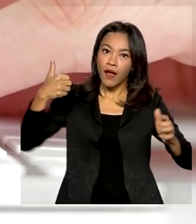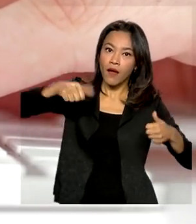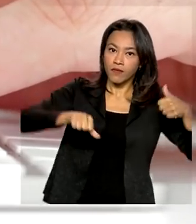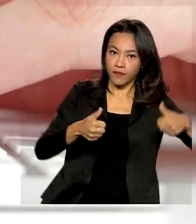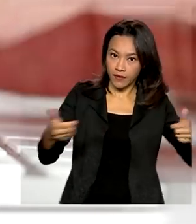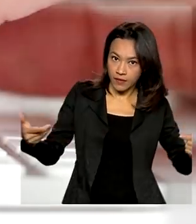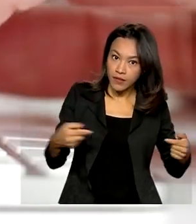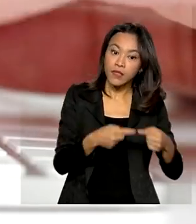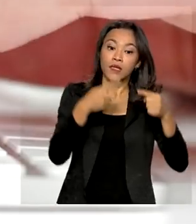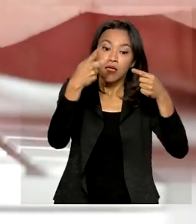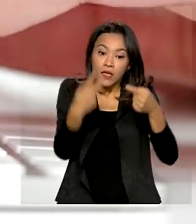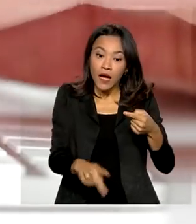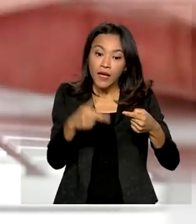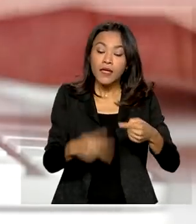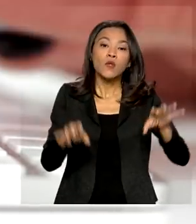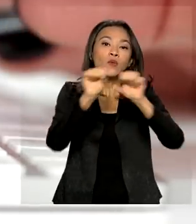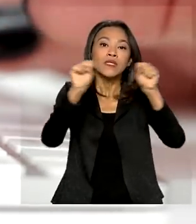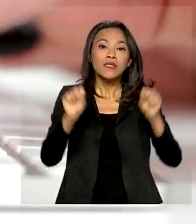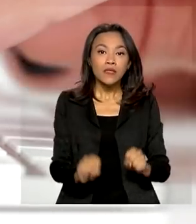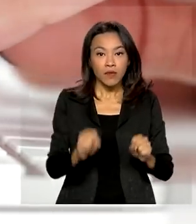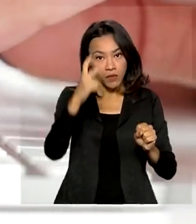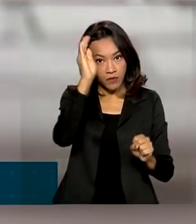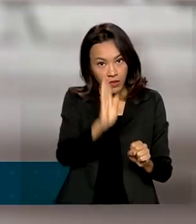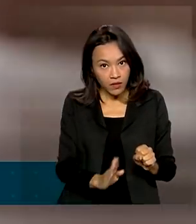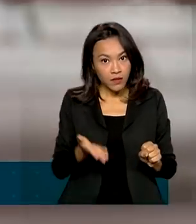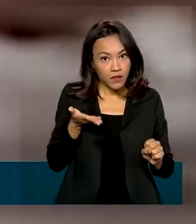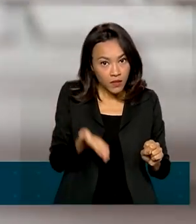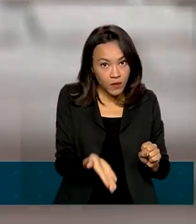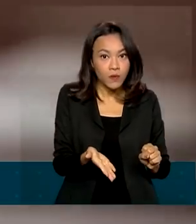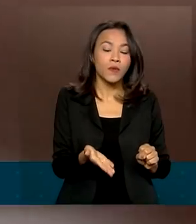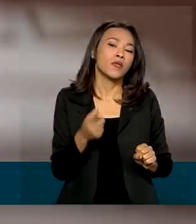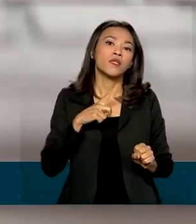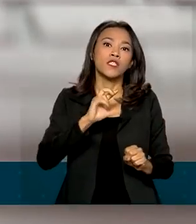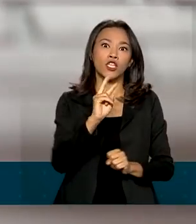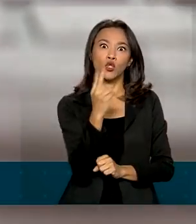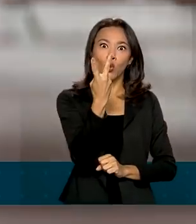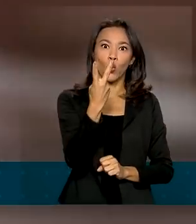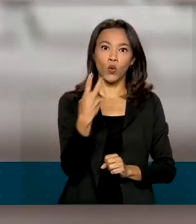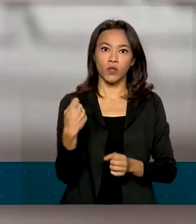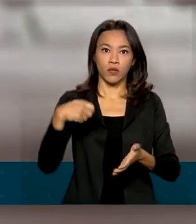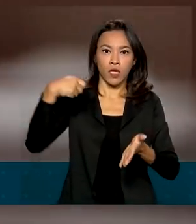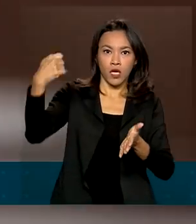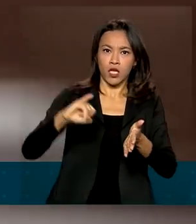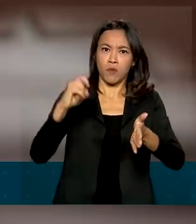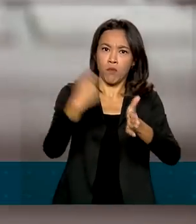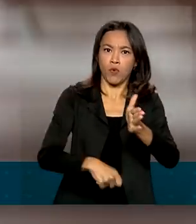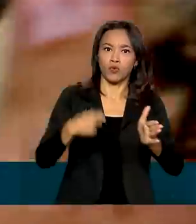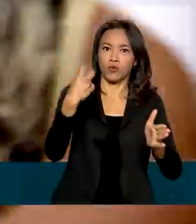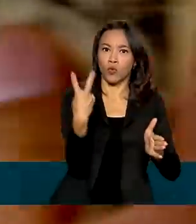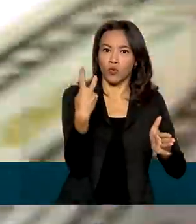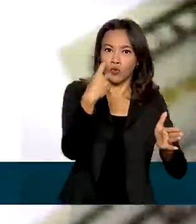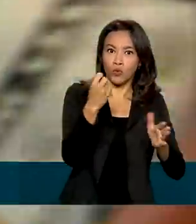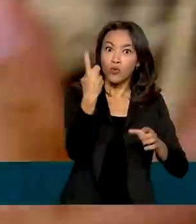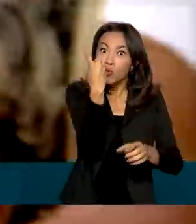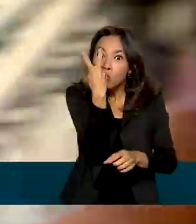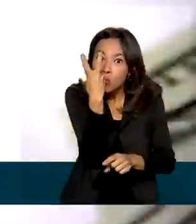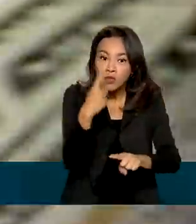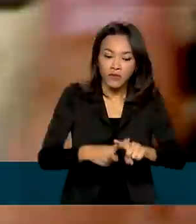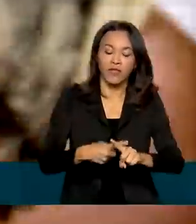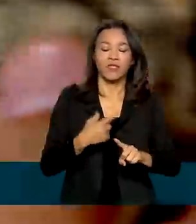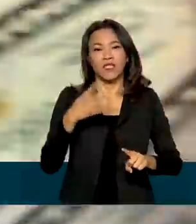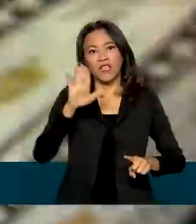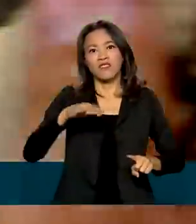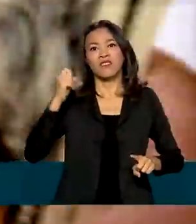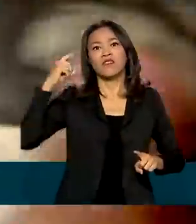antigo sistema brasileiro de preços de transferência implicava em dupla tributação e, muitas vezes, impedia novos